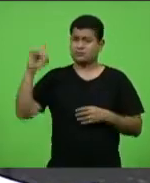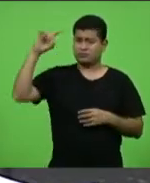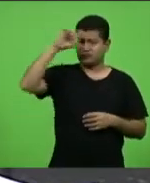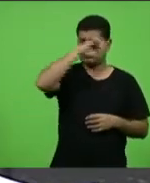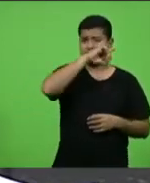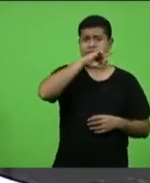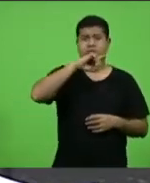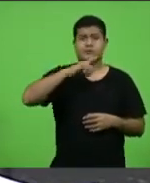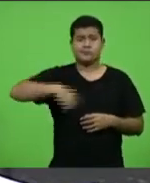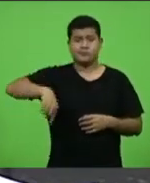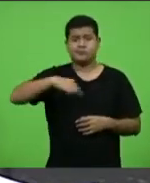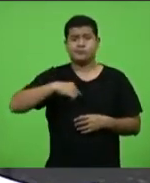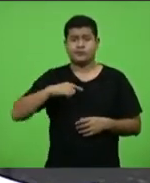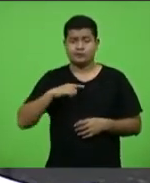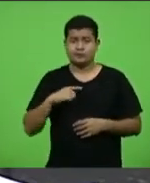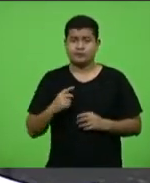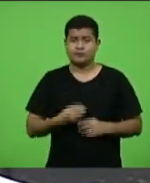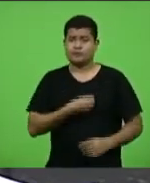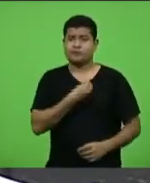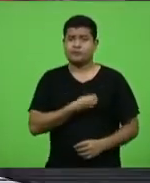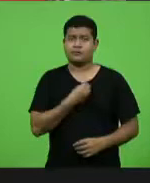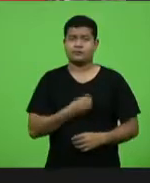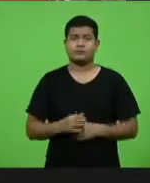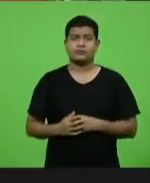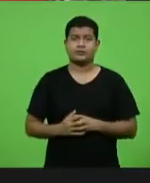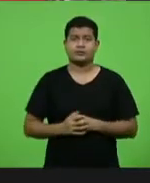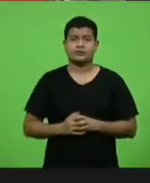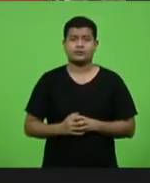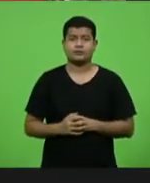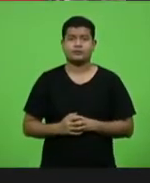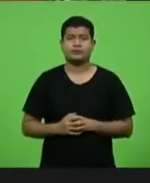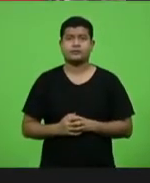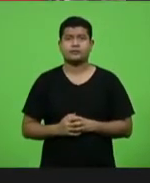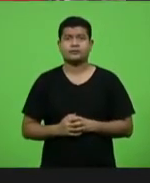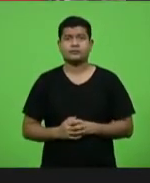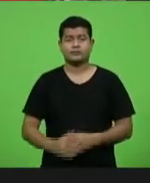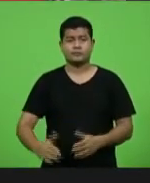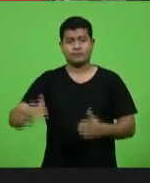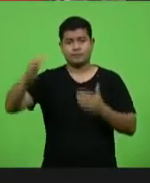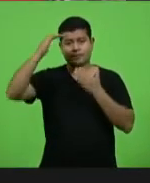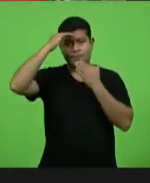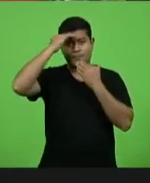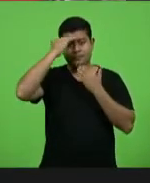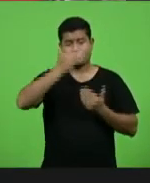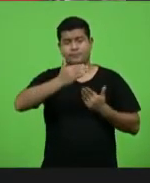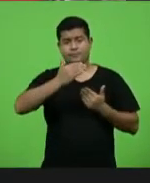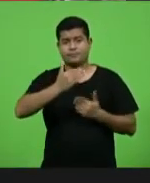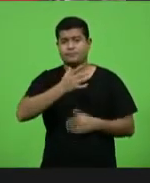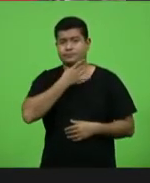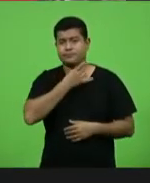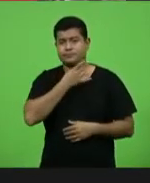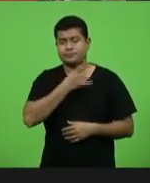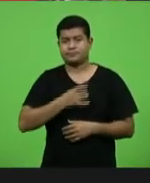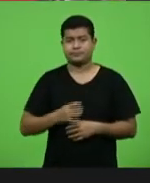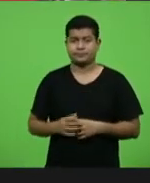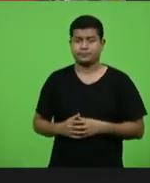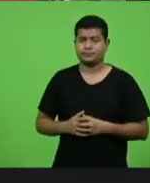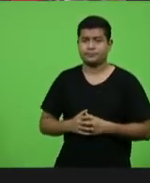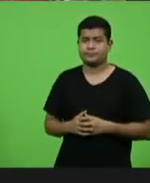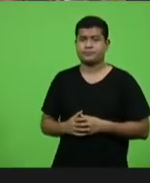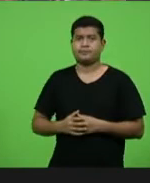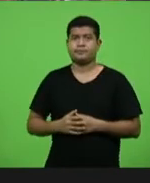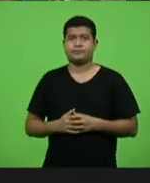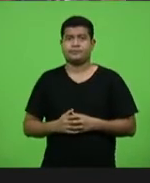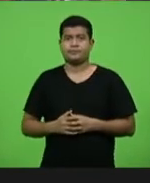estamos vivendo. Obrigado, senhor presidente. Obrigado, deputado. Paltini, por gentileza. concede uma parte